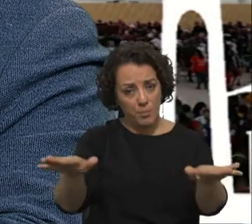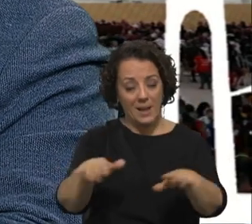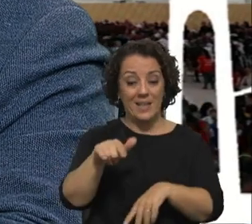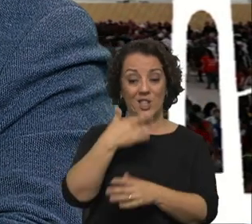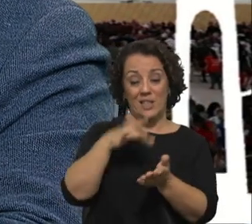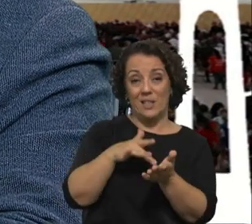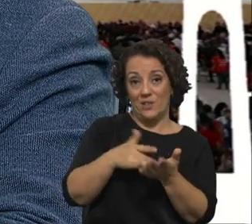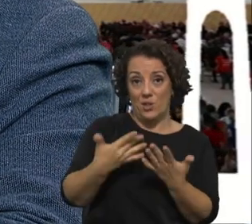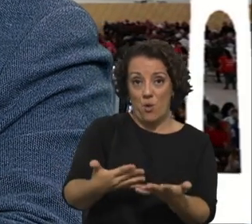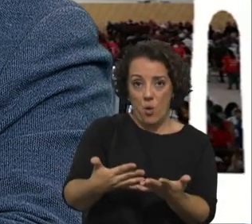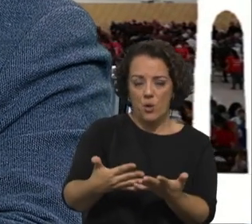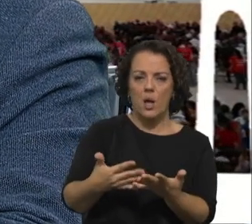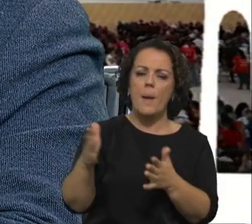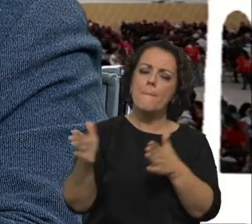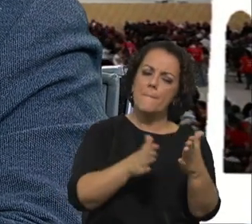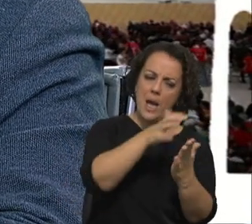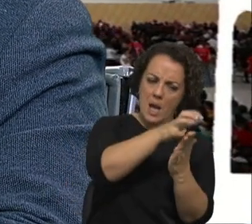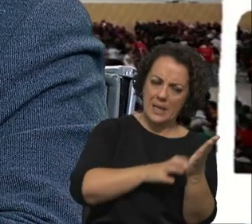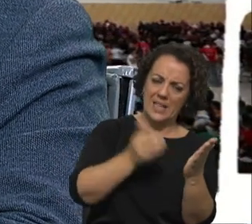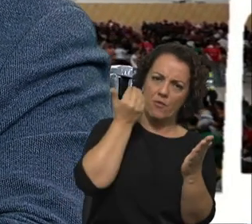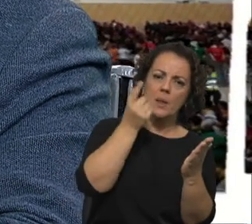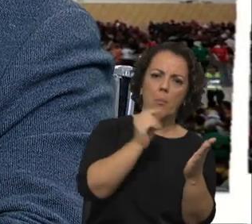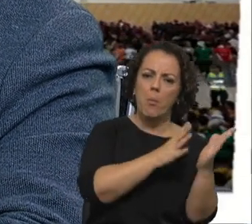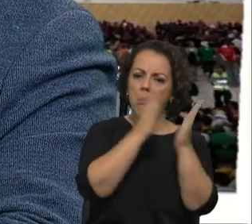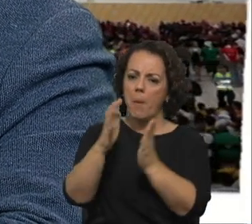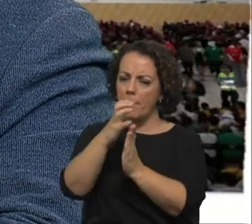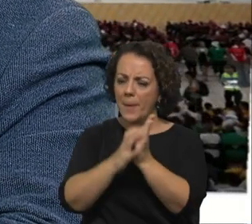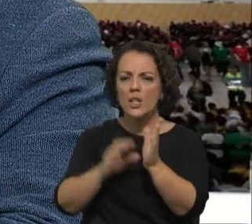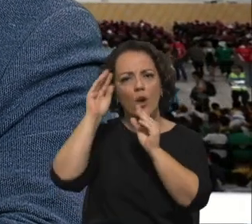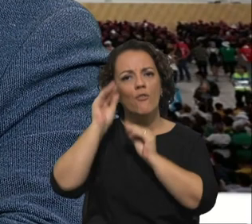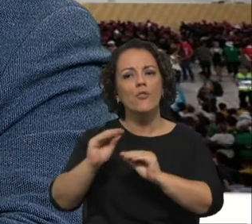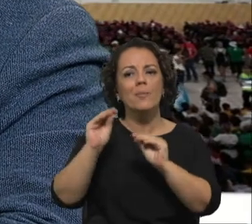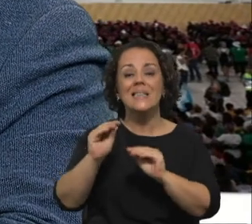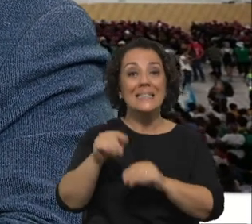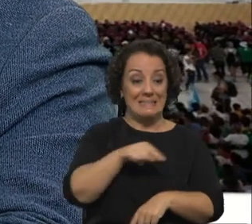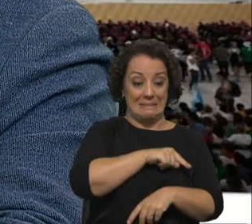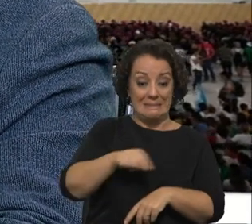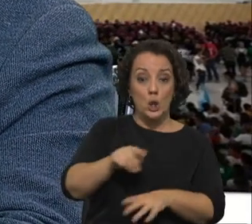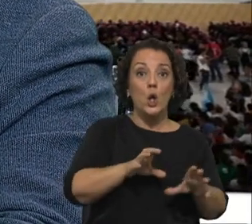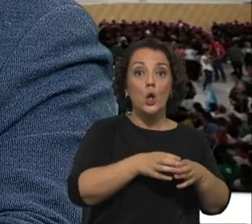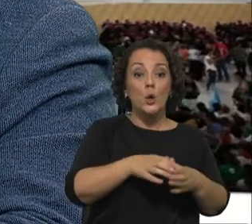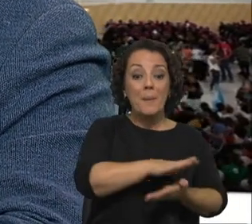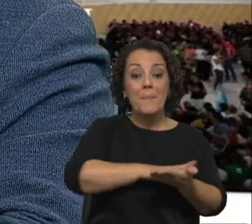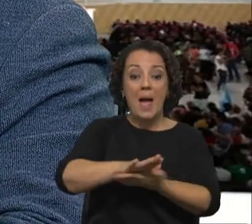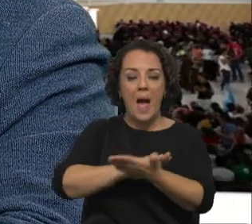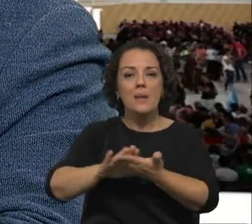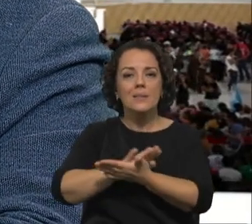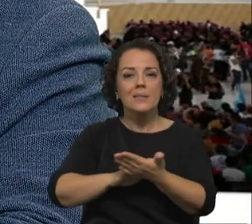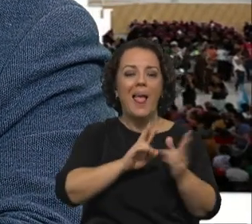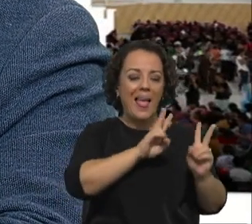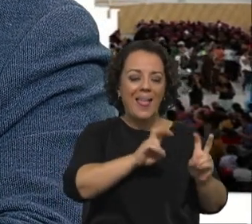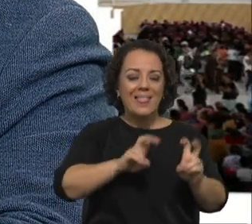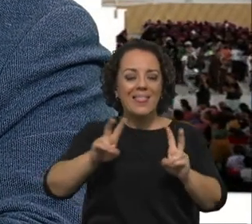para além da parte informativa, é uma parte formativa muito importante, porque é utilizada pelos grupos de base para as suas atividades. Os temas que nós